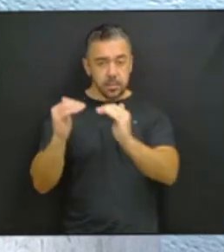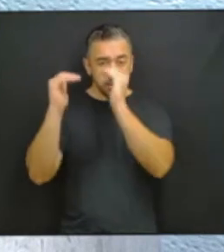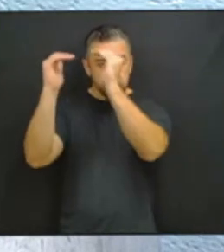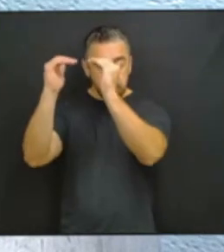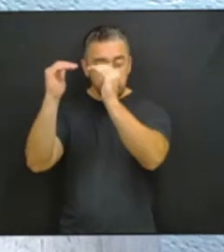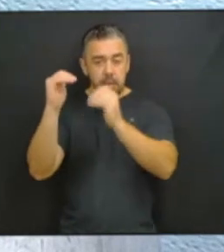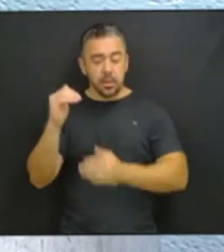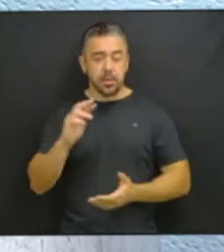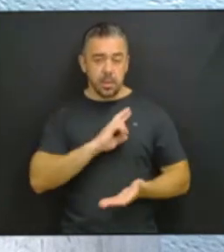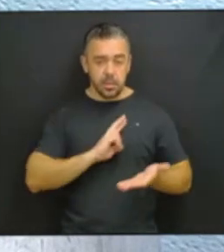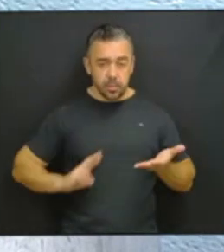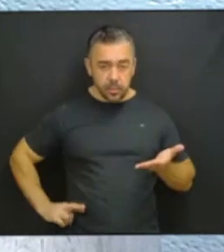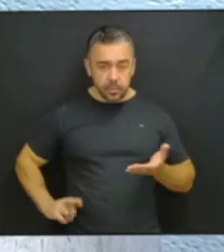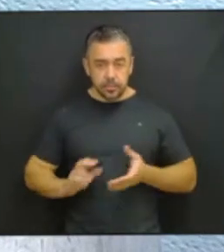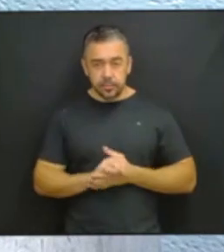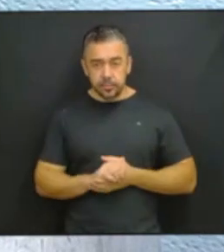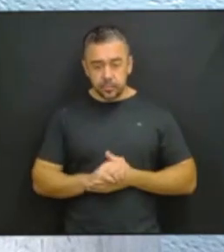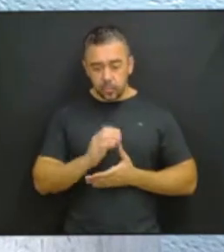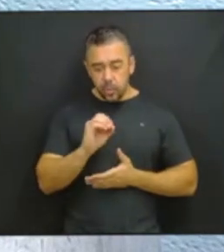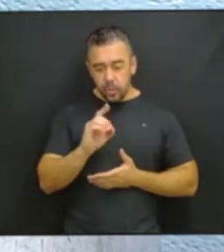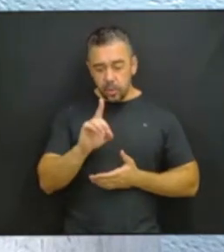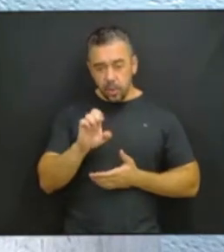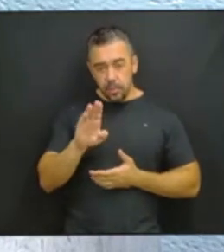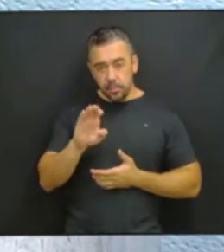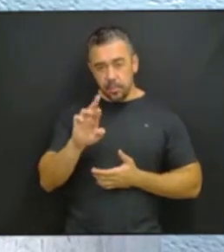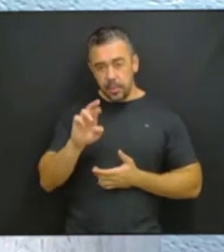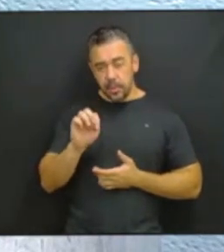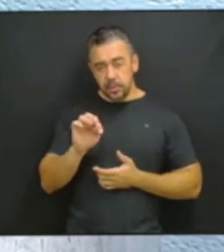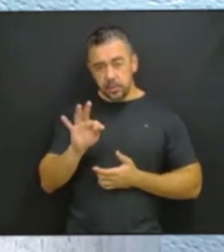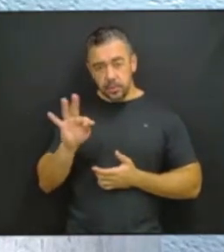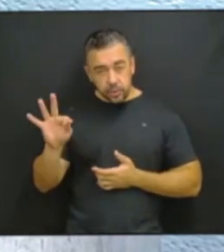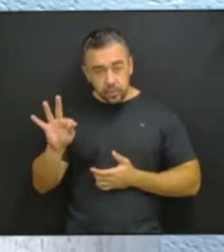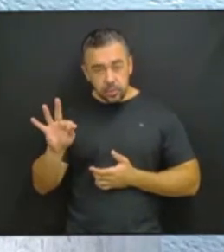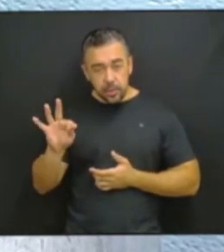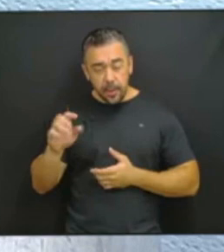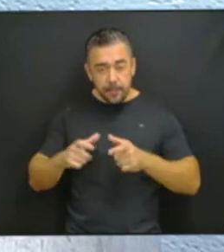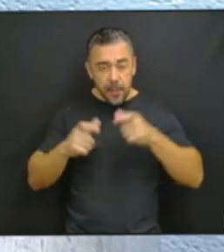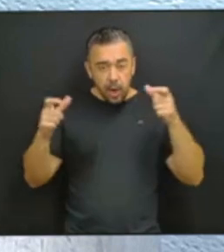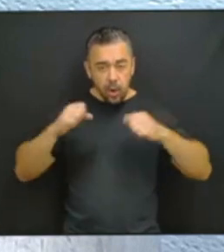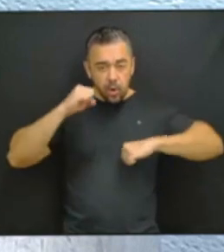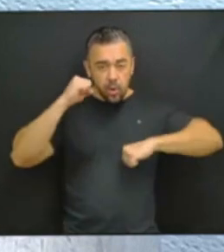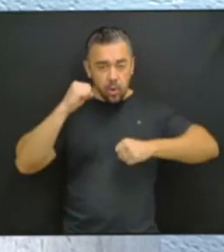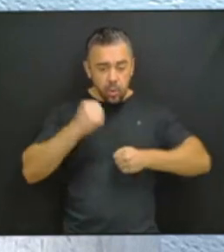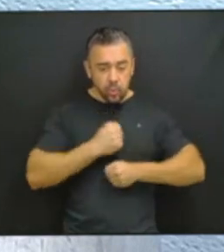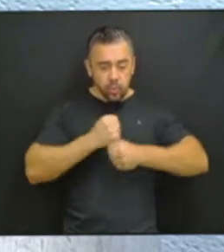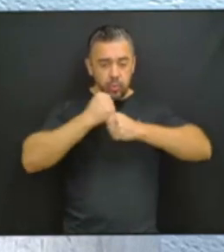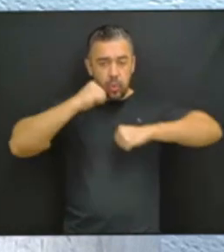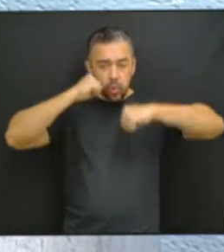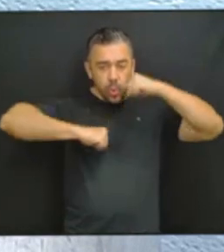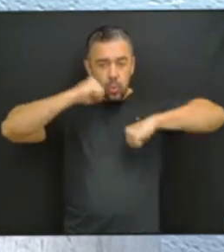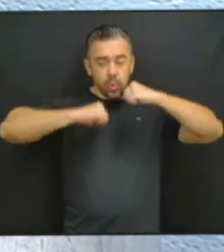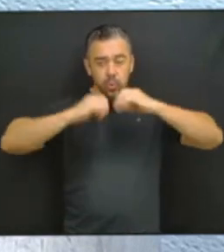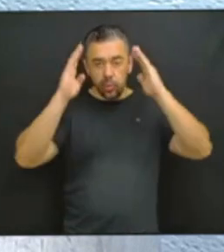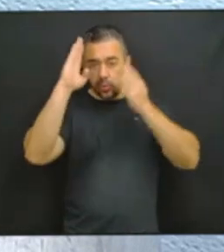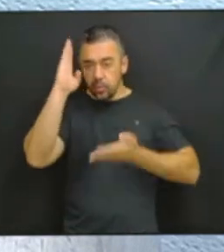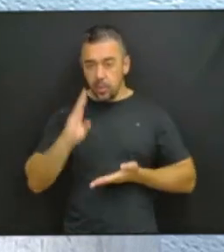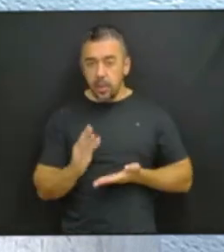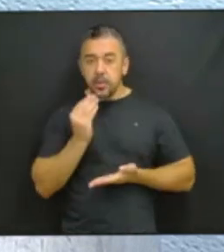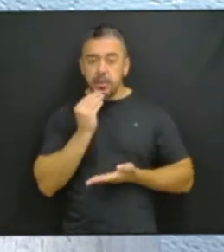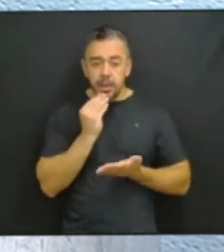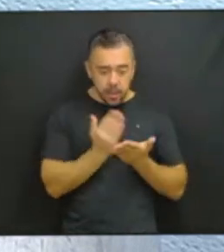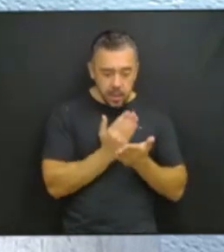A Odebrecht, a maior empreiteira do Brasil, que agora tenta dizer num livro